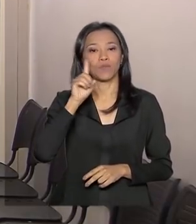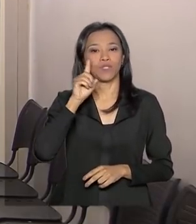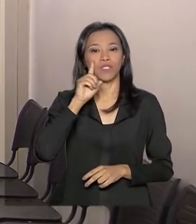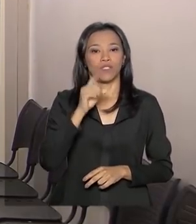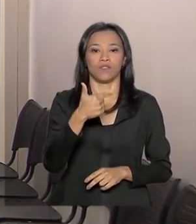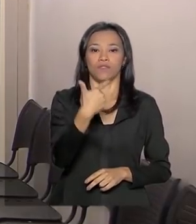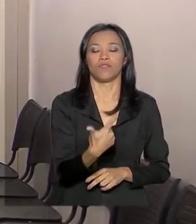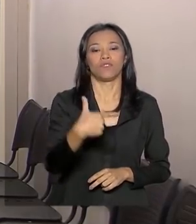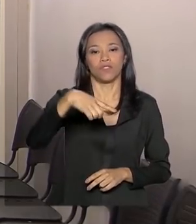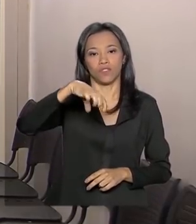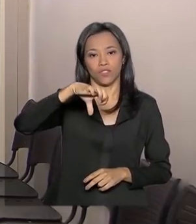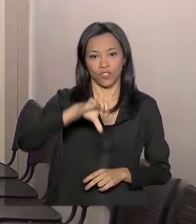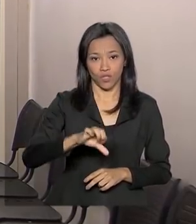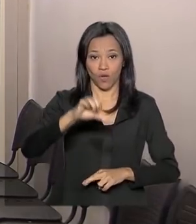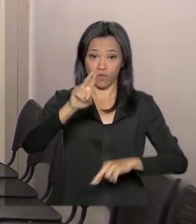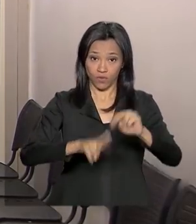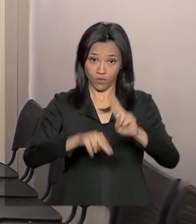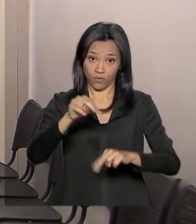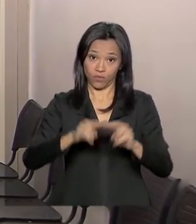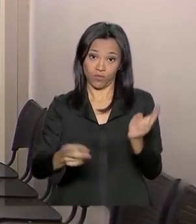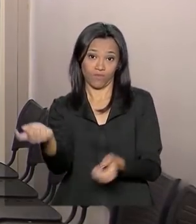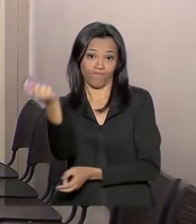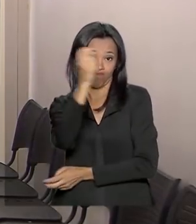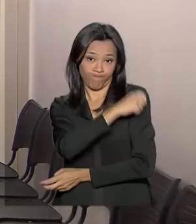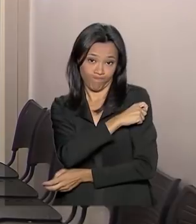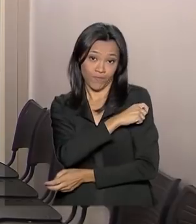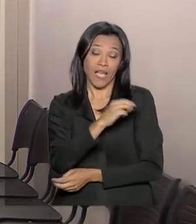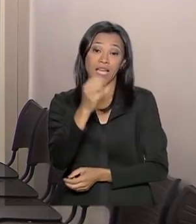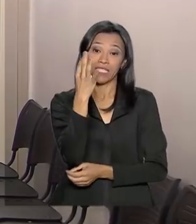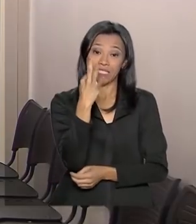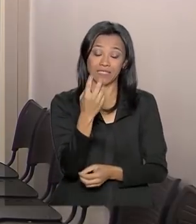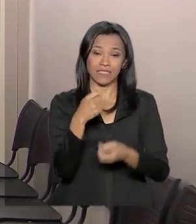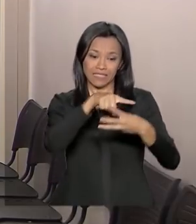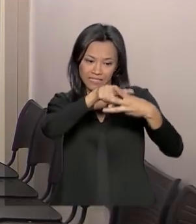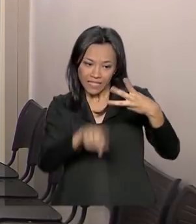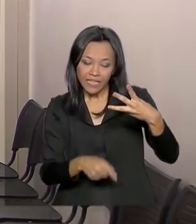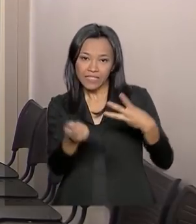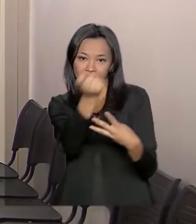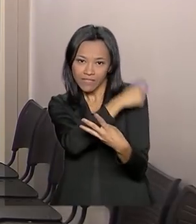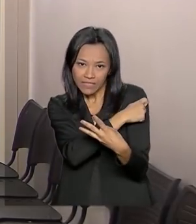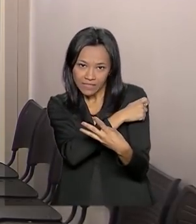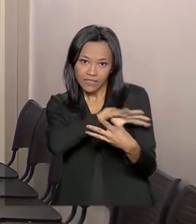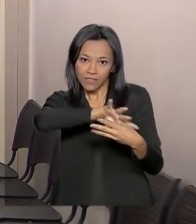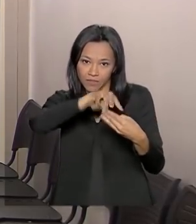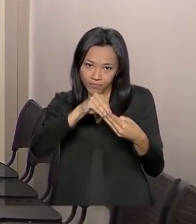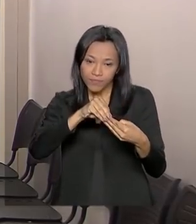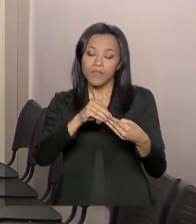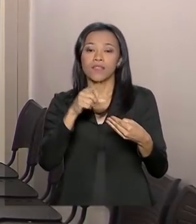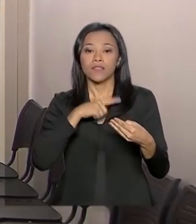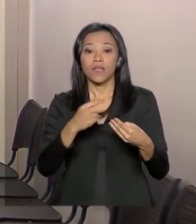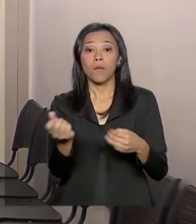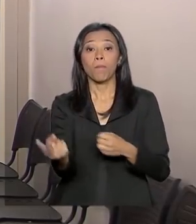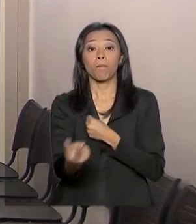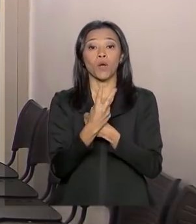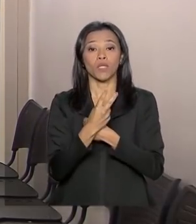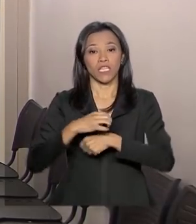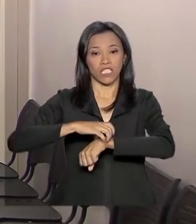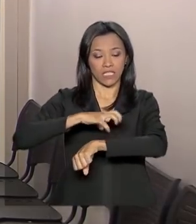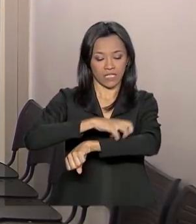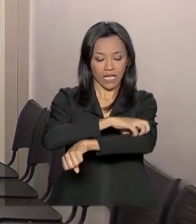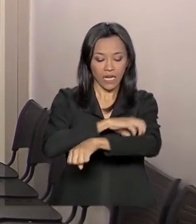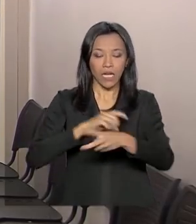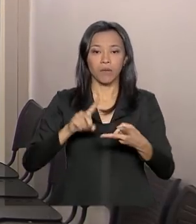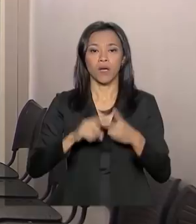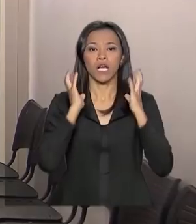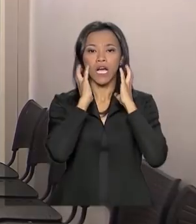29 de junho. A vacina tríplice viral imuniza a população, além do sarampo, contra os vírus